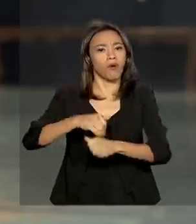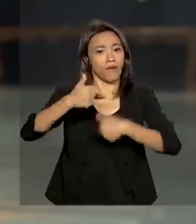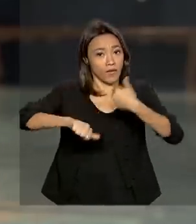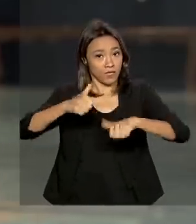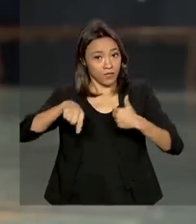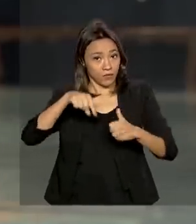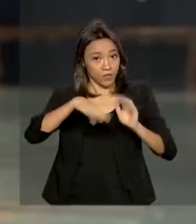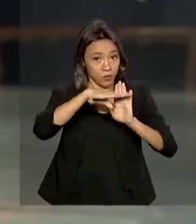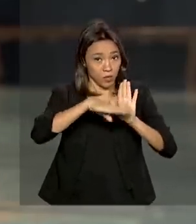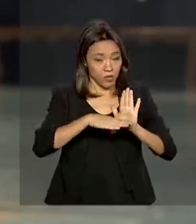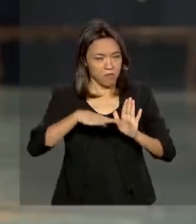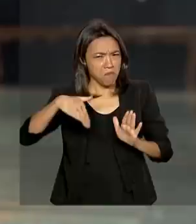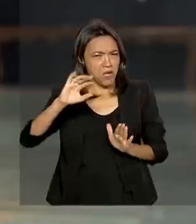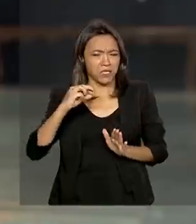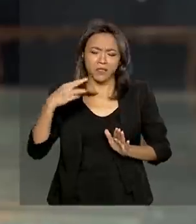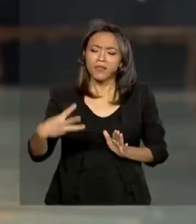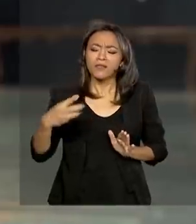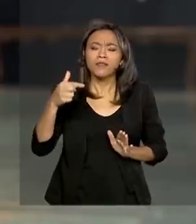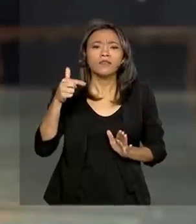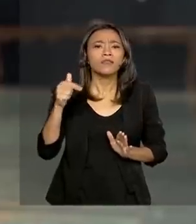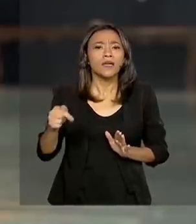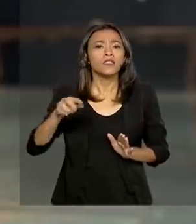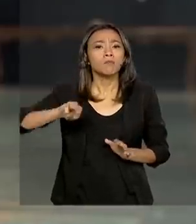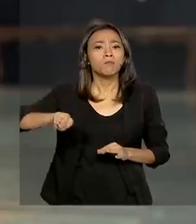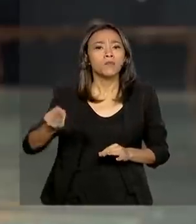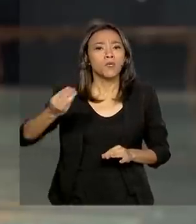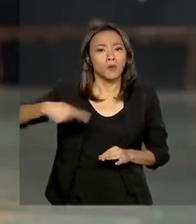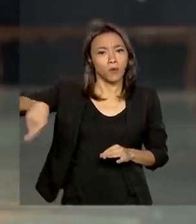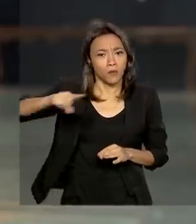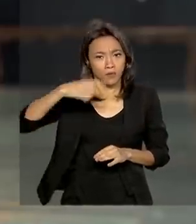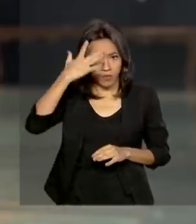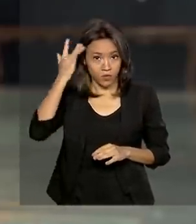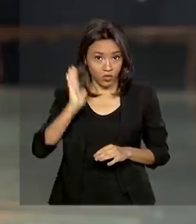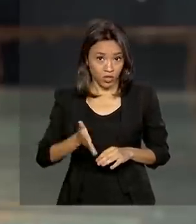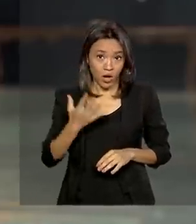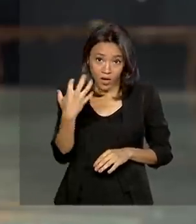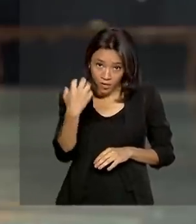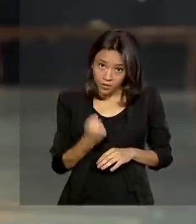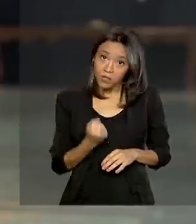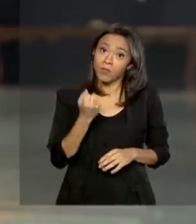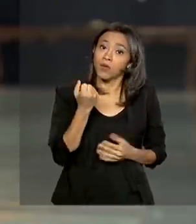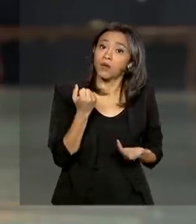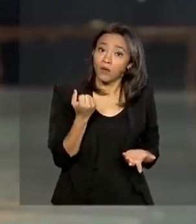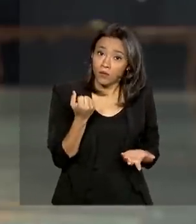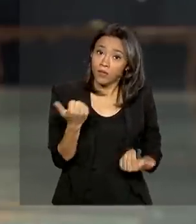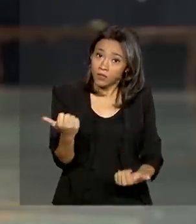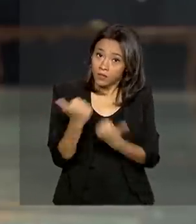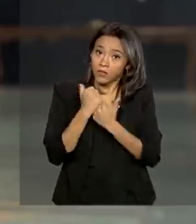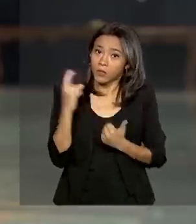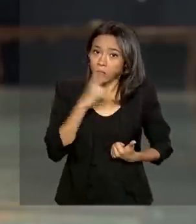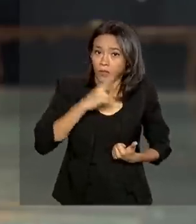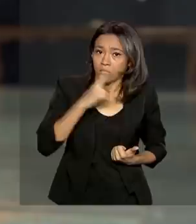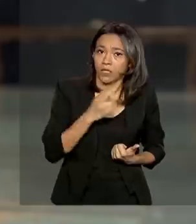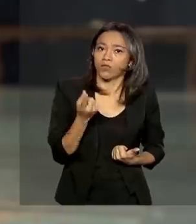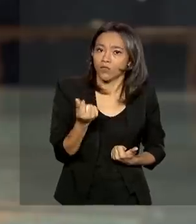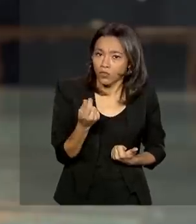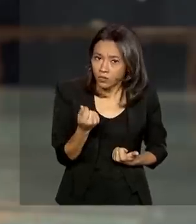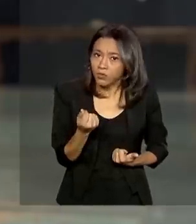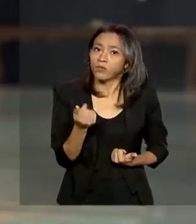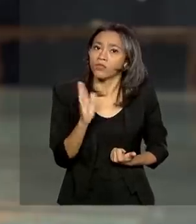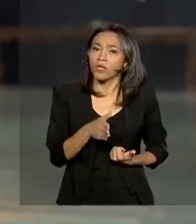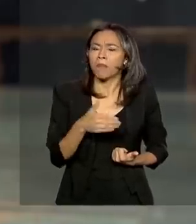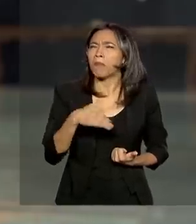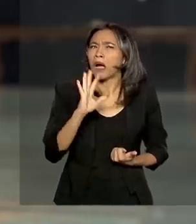mais de 37 milhões de brasileiros já receberam esse benefício, já receberam o auxílio emergencial, totalizando